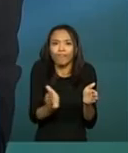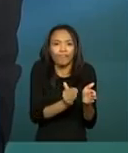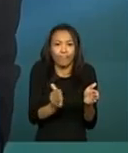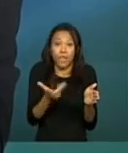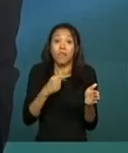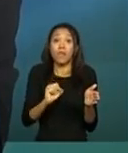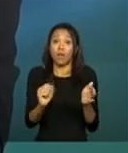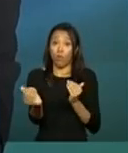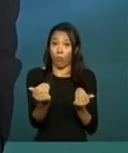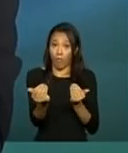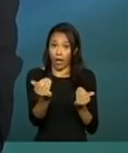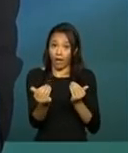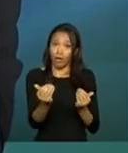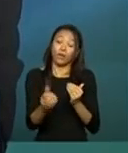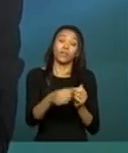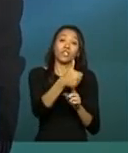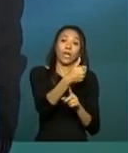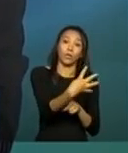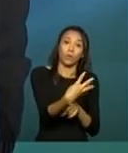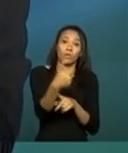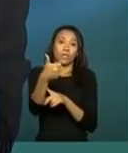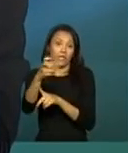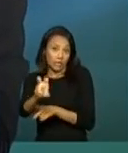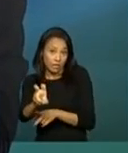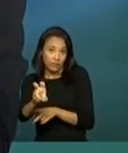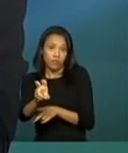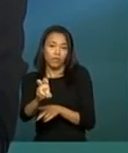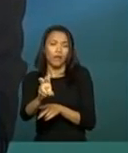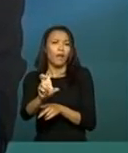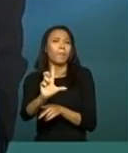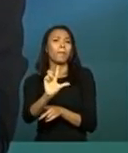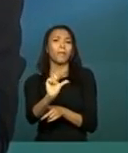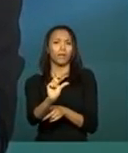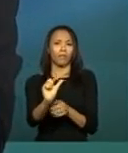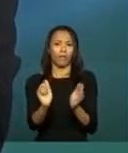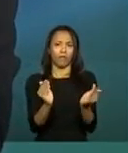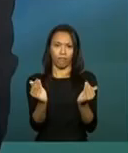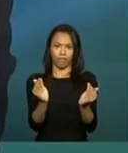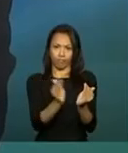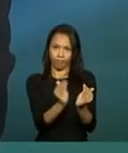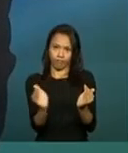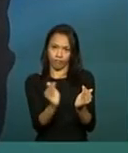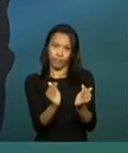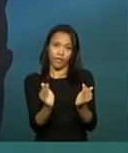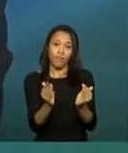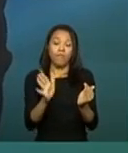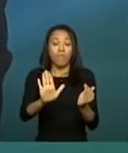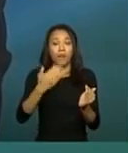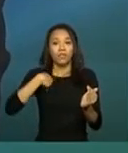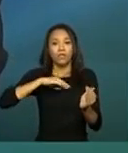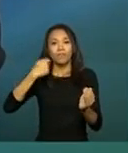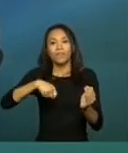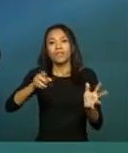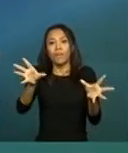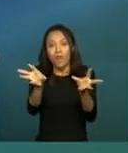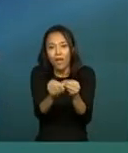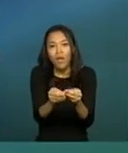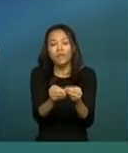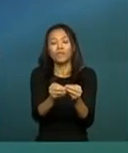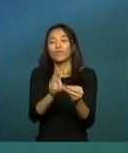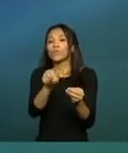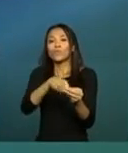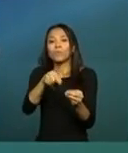a comparação entre o de 14 e o de 15 vai notar que ela é um pouquinho menor. Nós acabamos tendo que resumir algumas